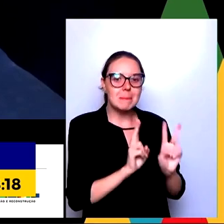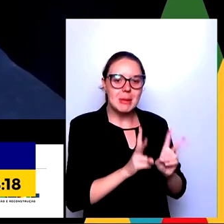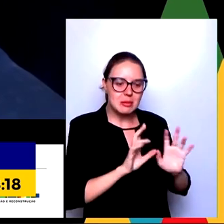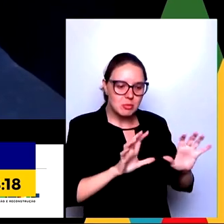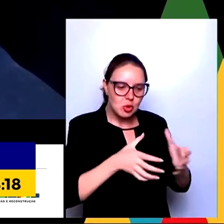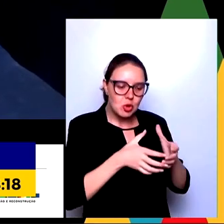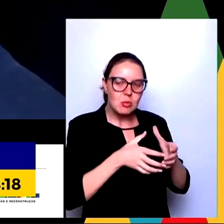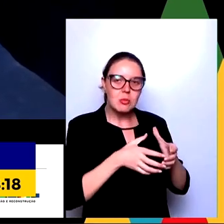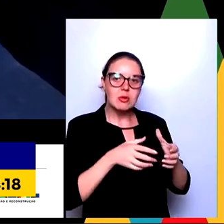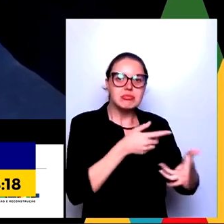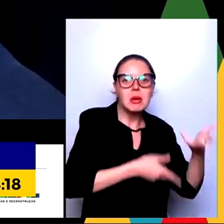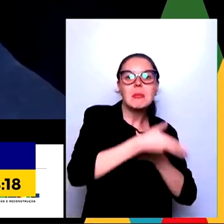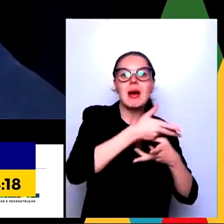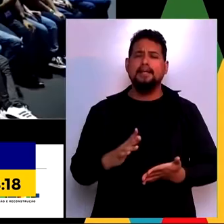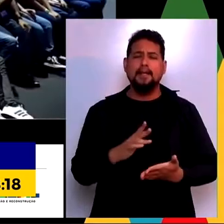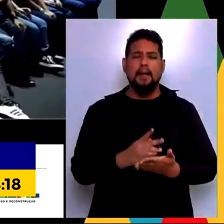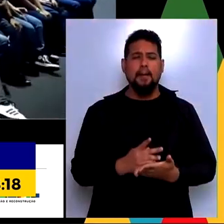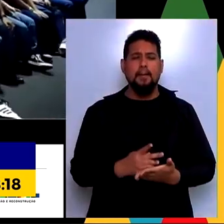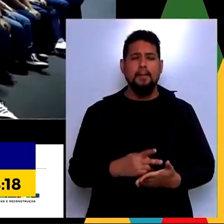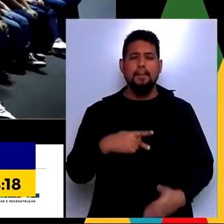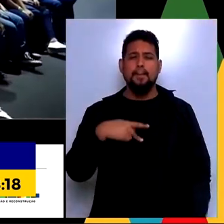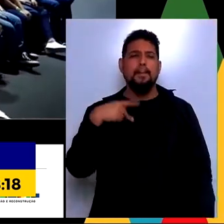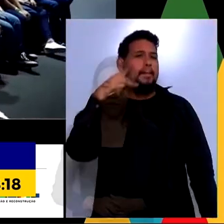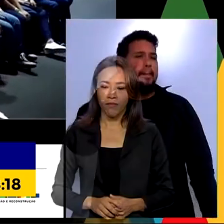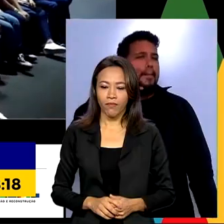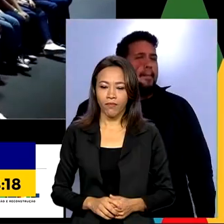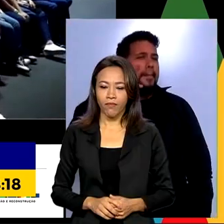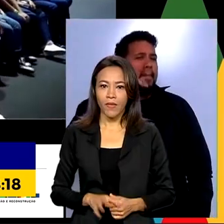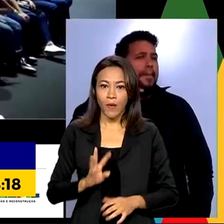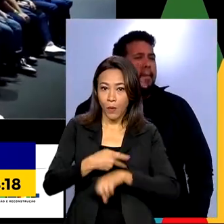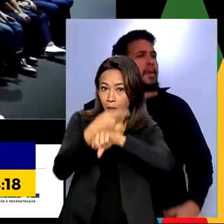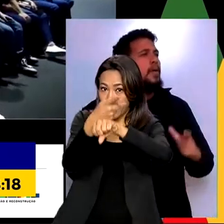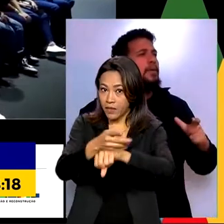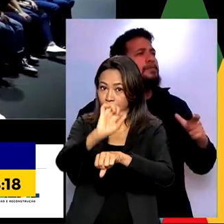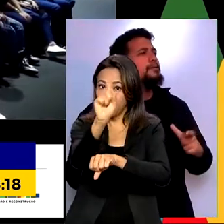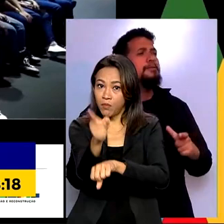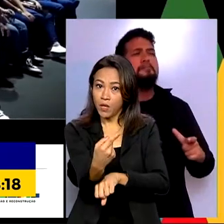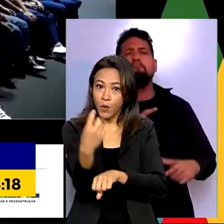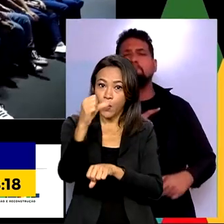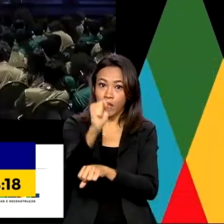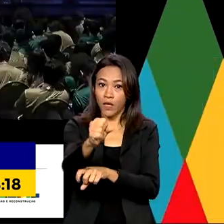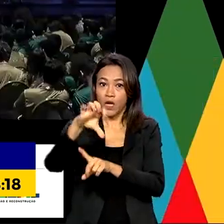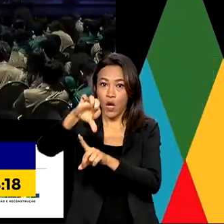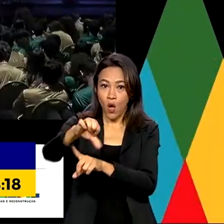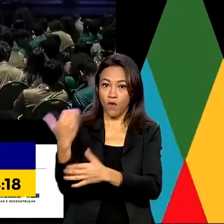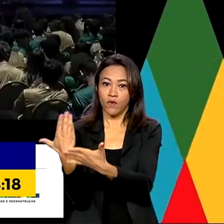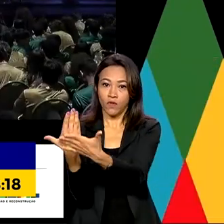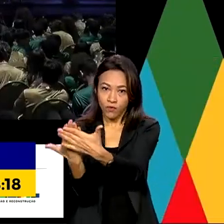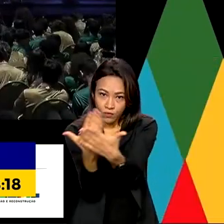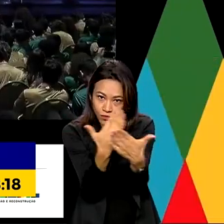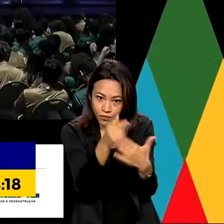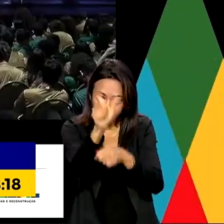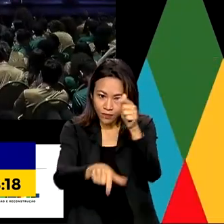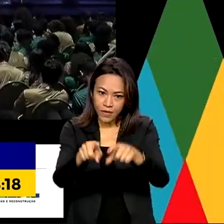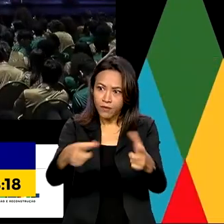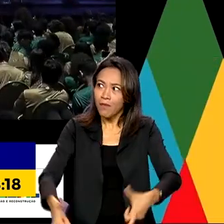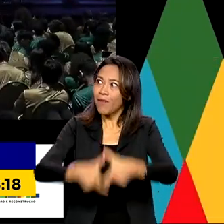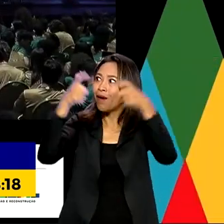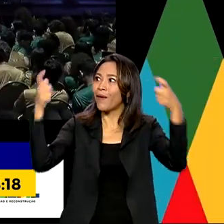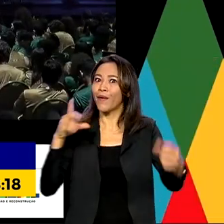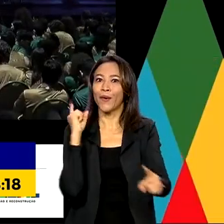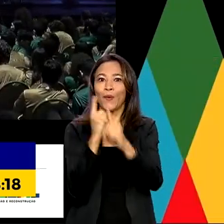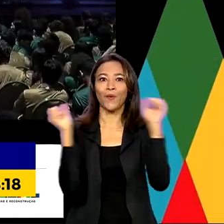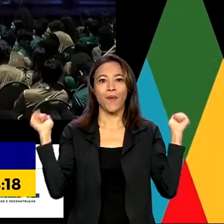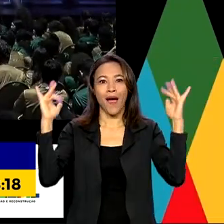mas com todo mundo, conversar, amigar. Com a premiação de 1.089 estudantes, este foi o maior evento da história